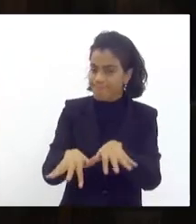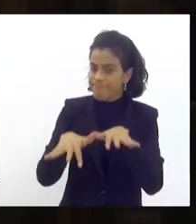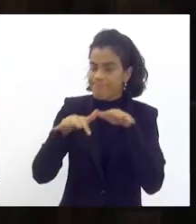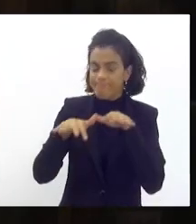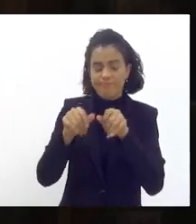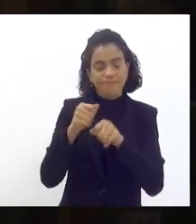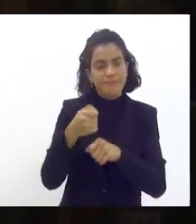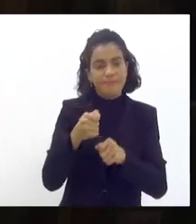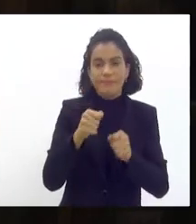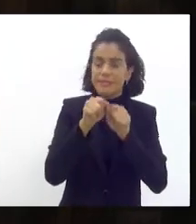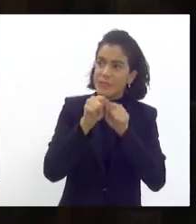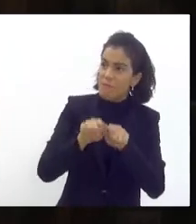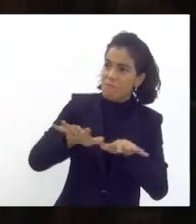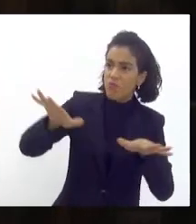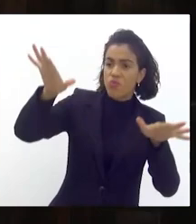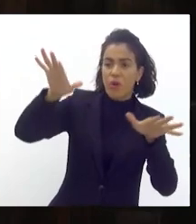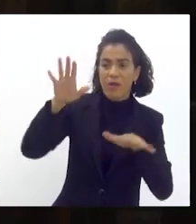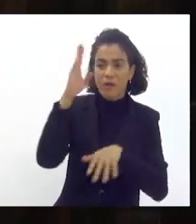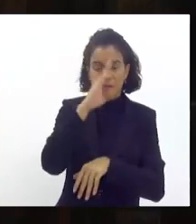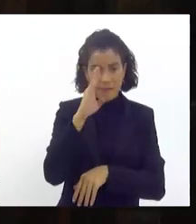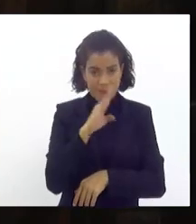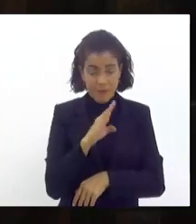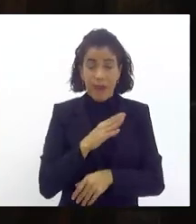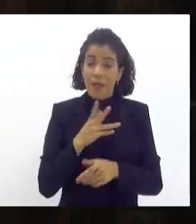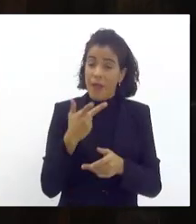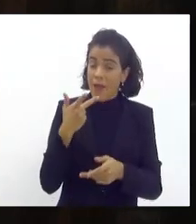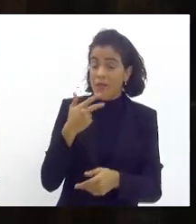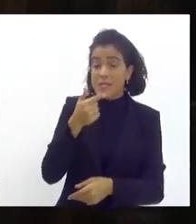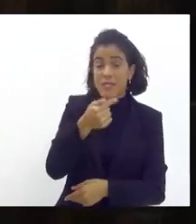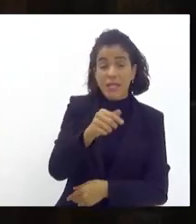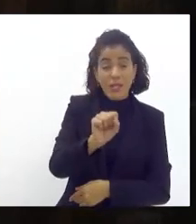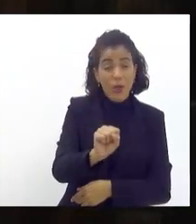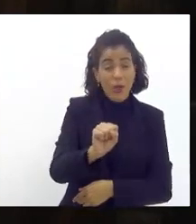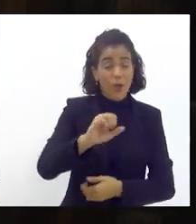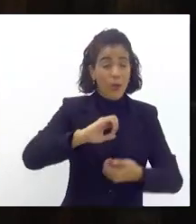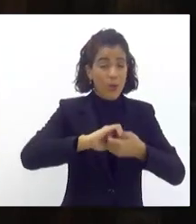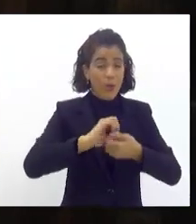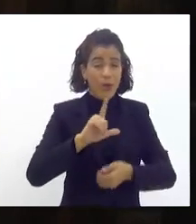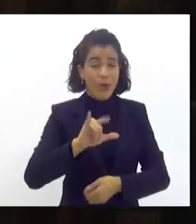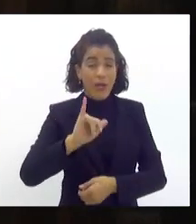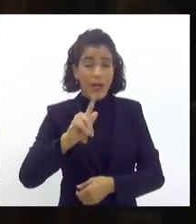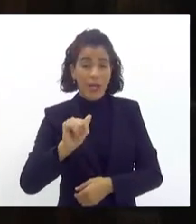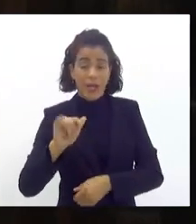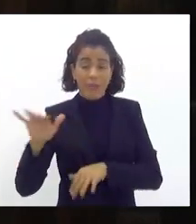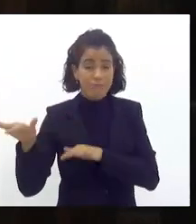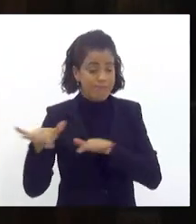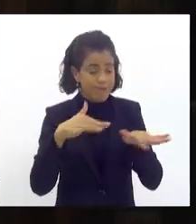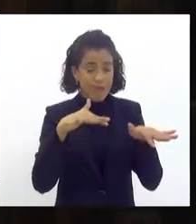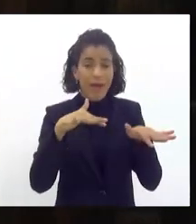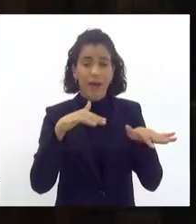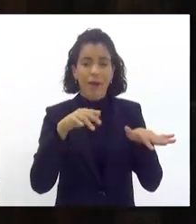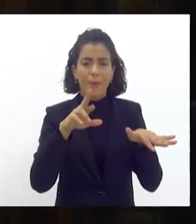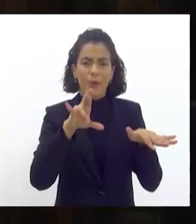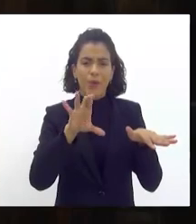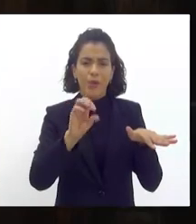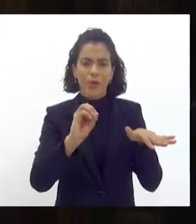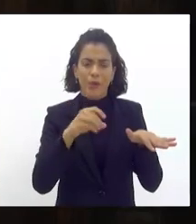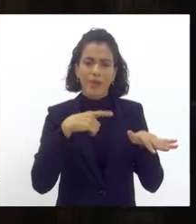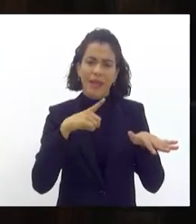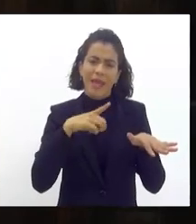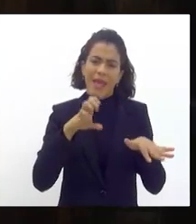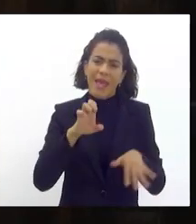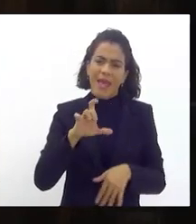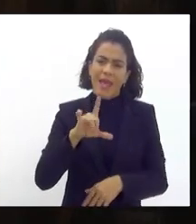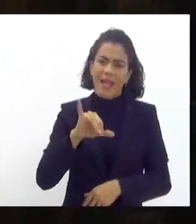que precisa ser repassado adiante como eu disse são 78 ligas que estão olhando para o Carnaval de Rio de Janeiro nós temos a Liesa aí